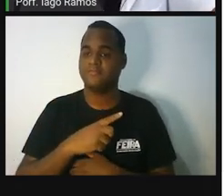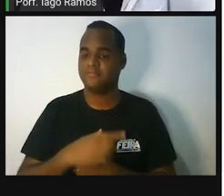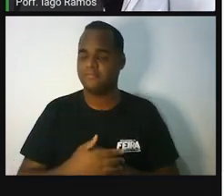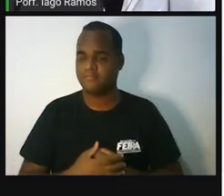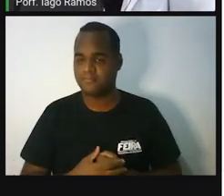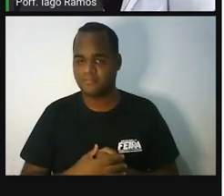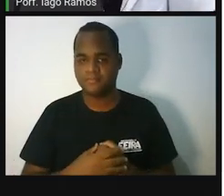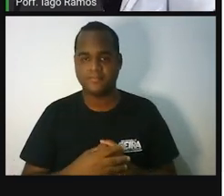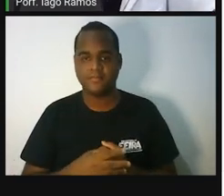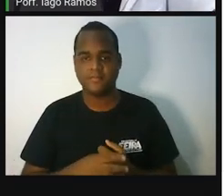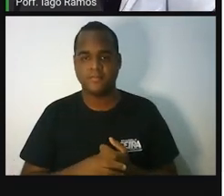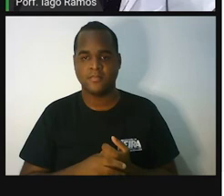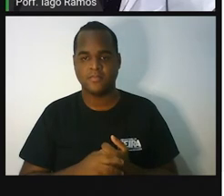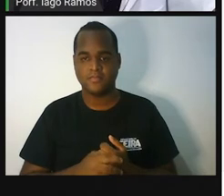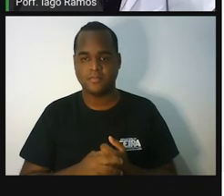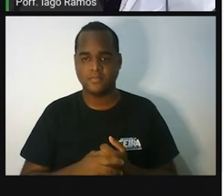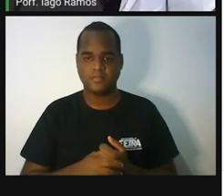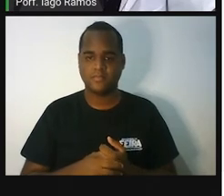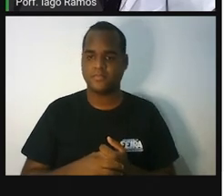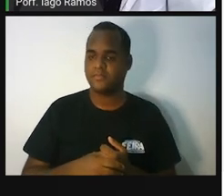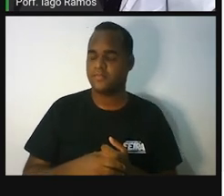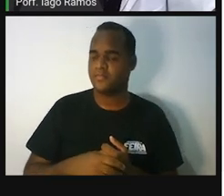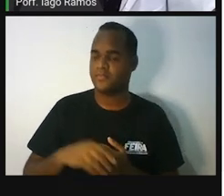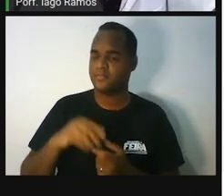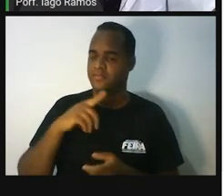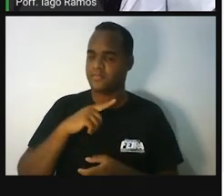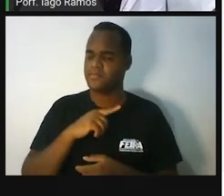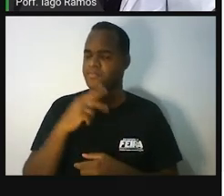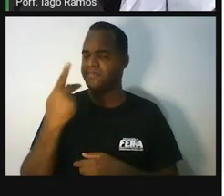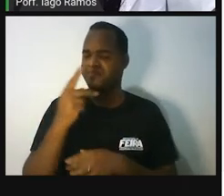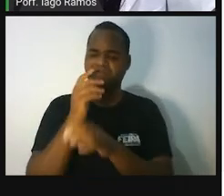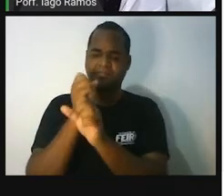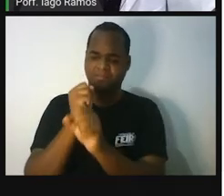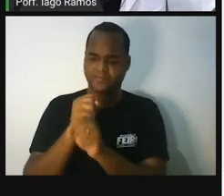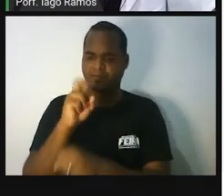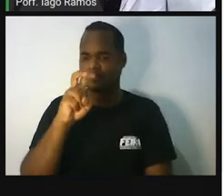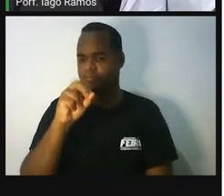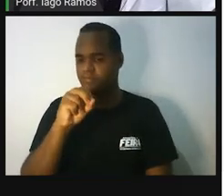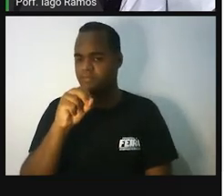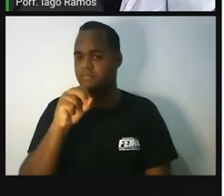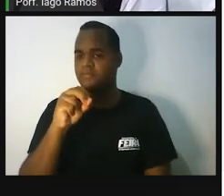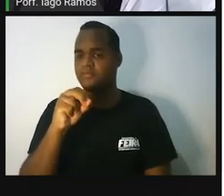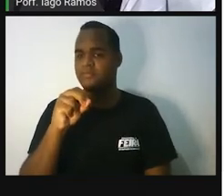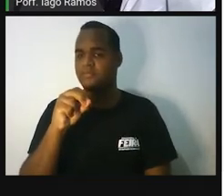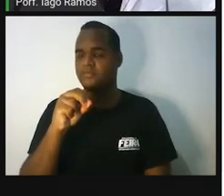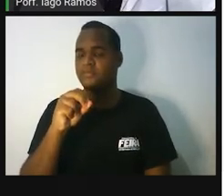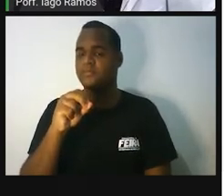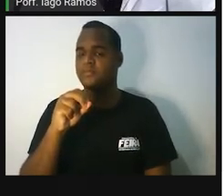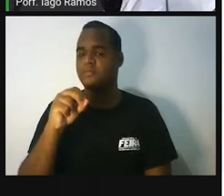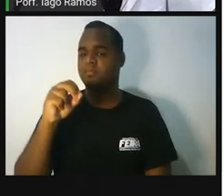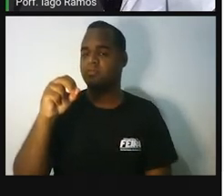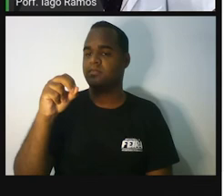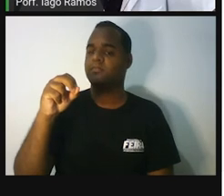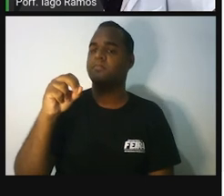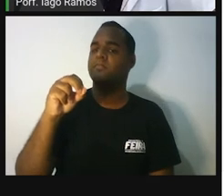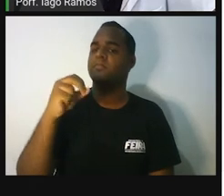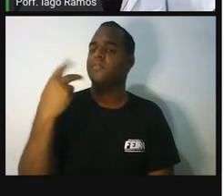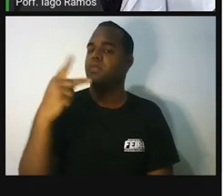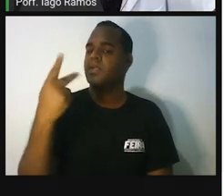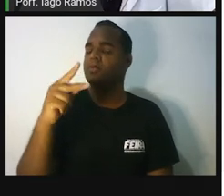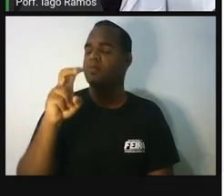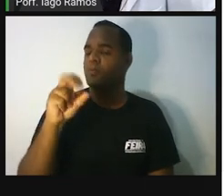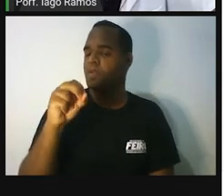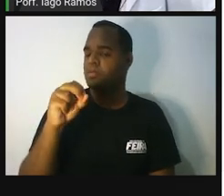O que estava no primeiro passo, você soma com 50. Então, o que é que está ali no primeiro passo? Não é 5C?